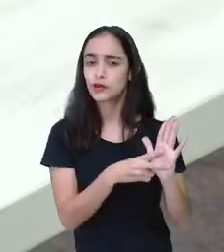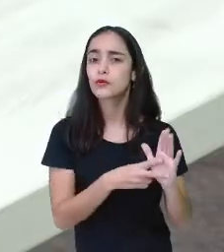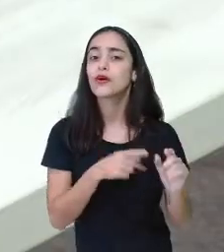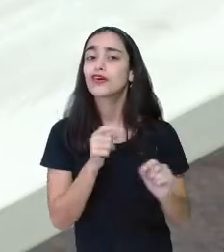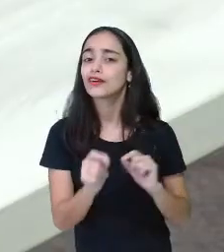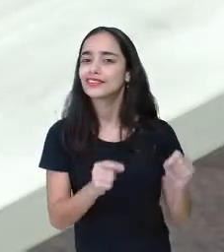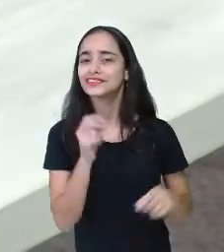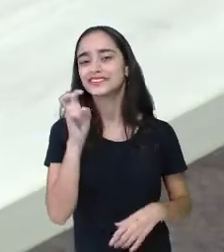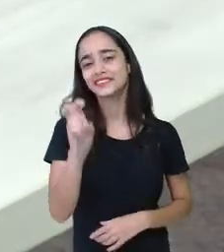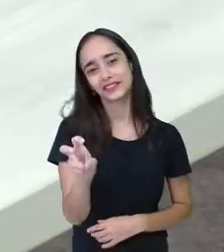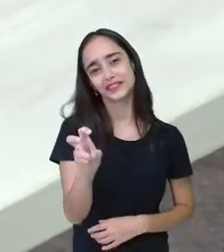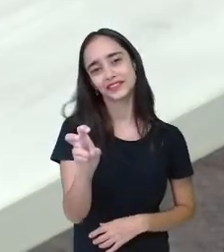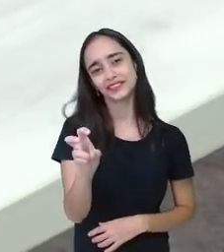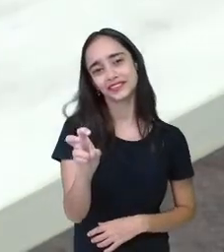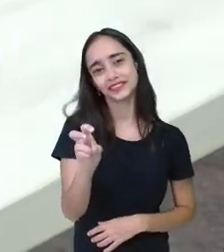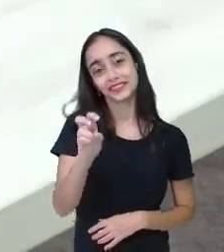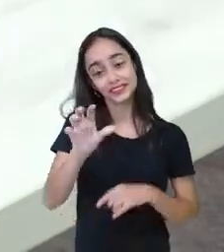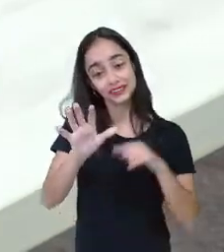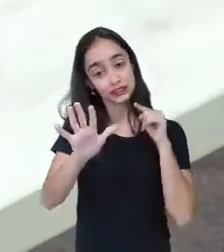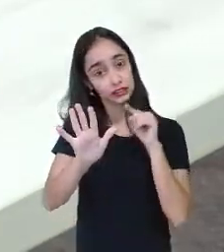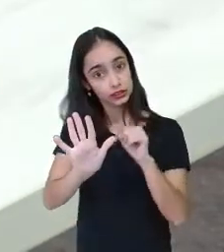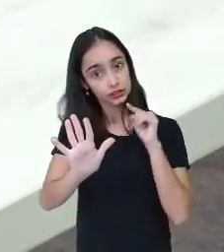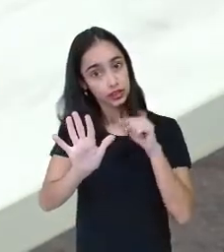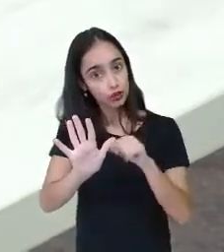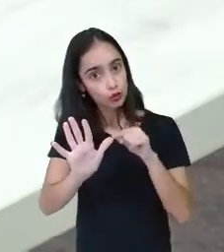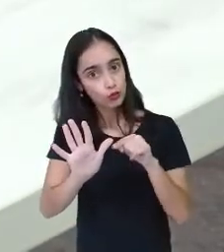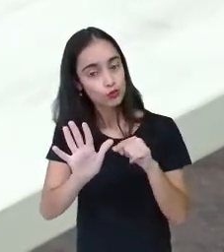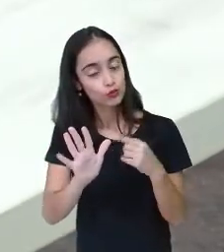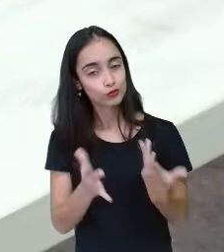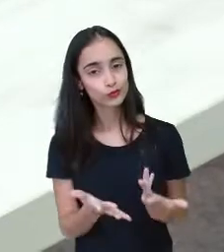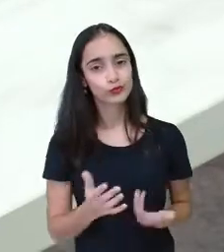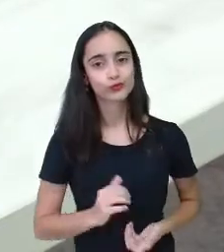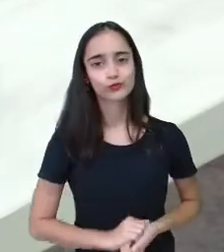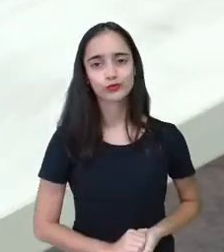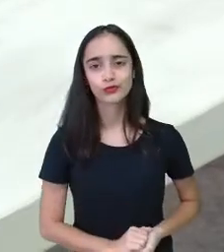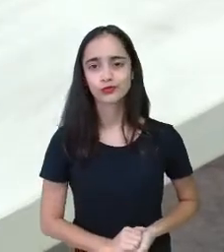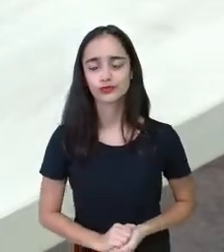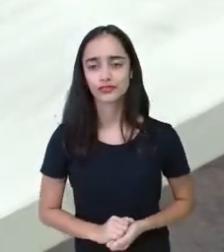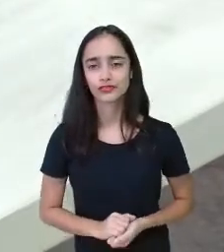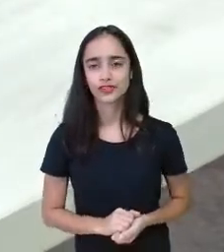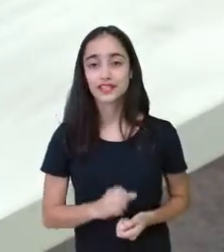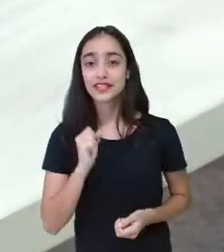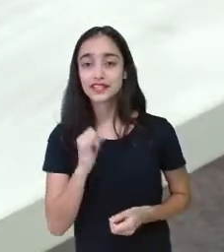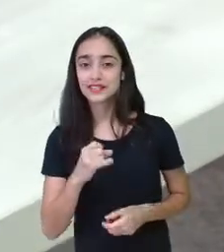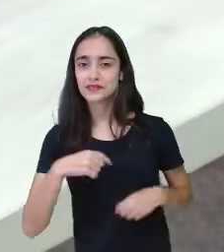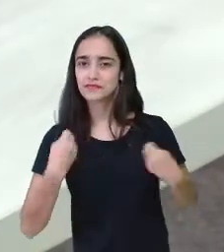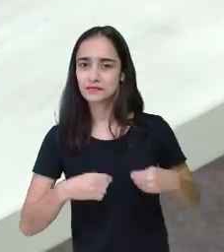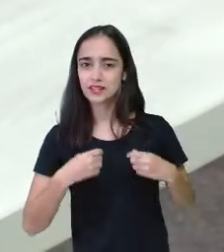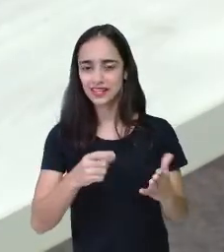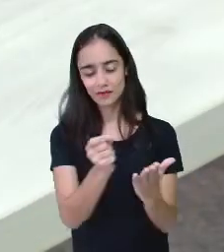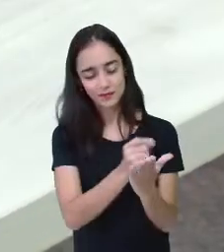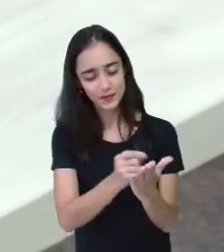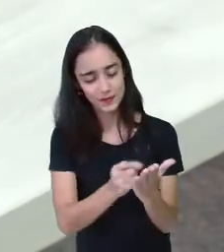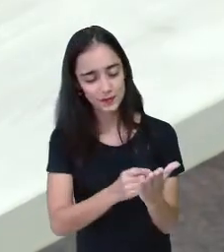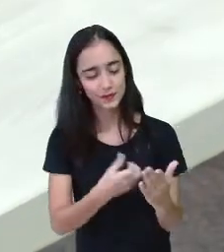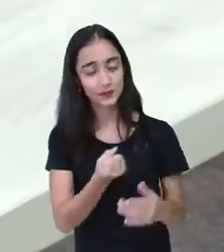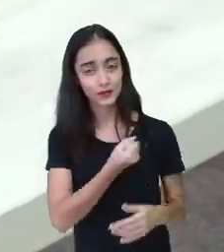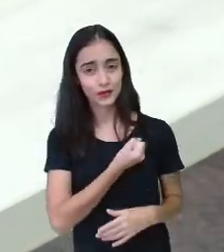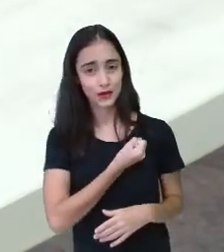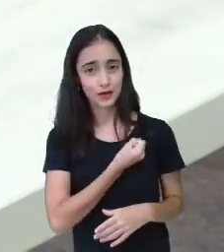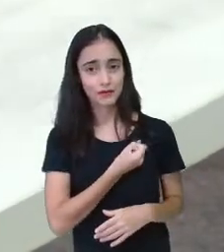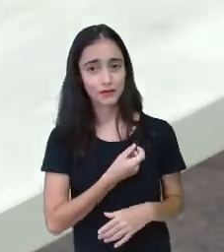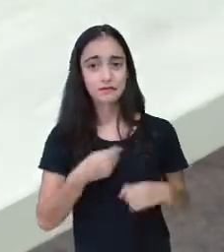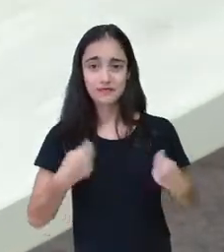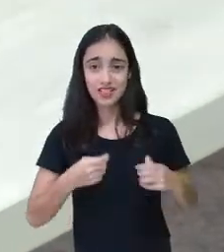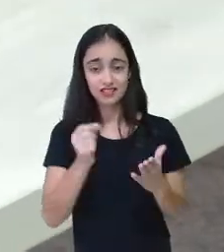5. Deu para perceber? Olha aí, ó. Se eu fosse registrar em números, eu iria escrever o número 4, o